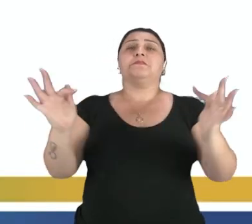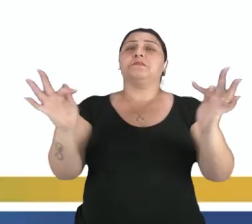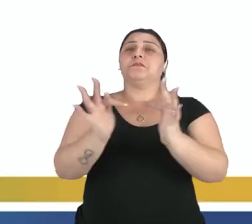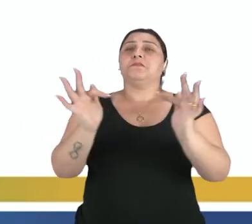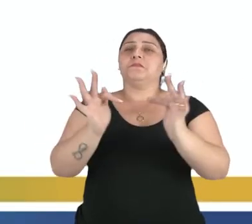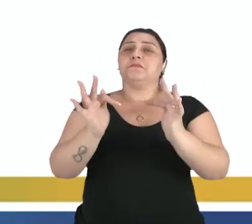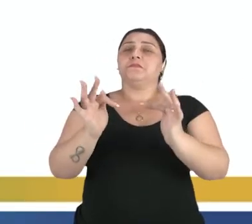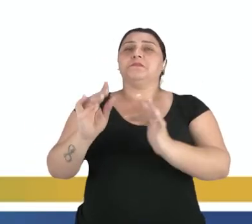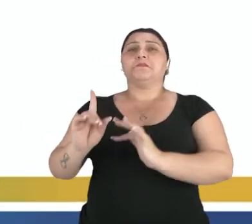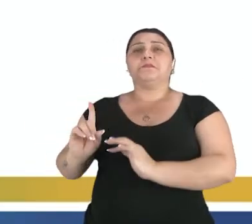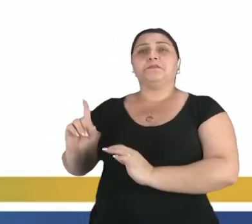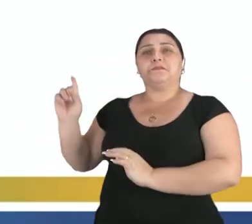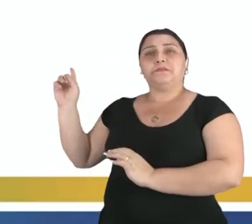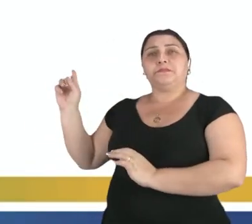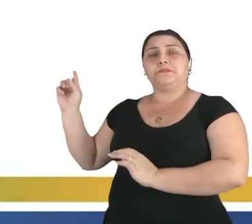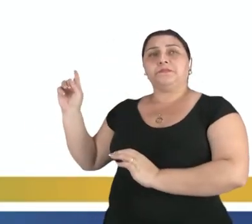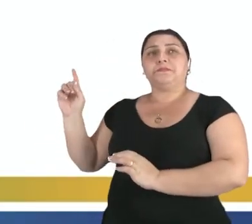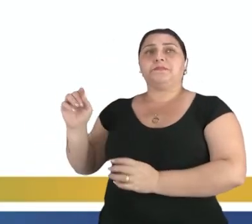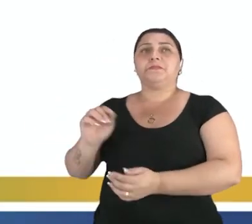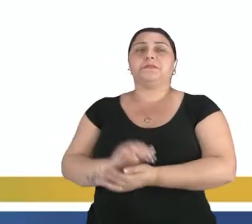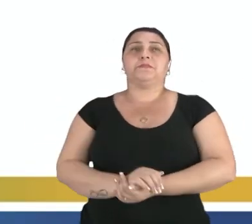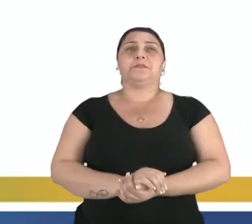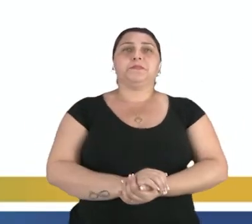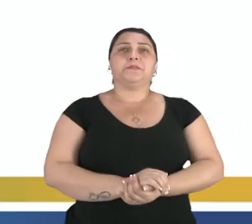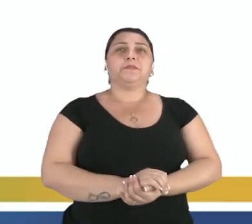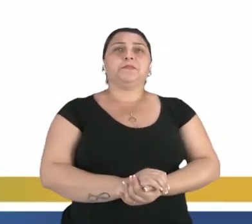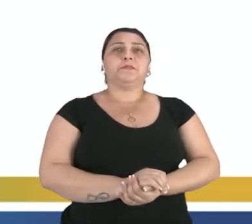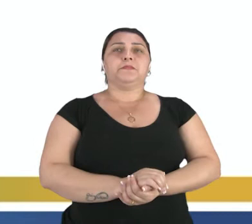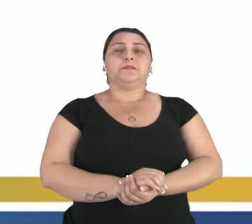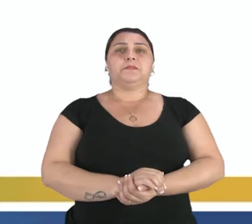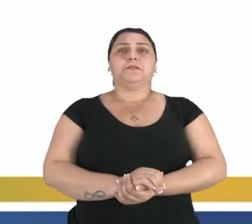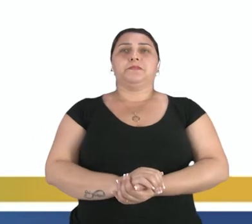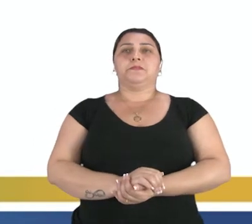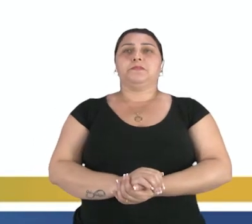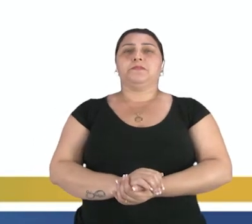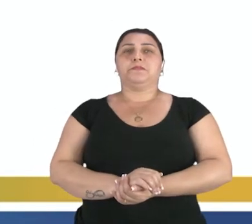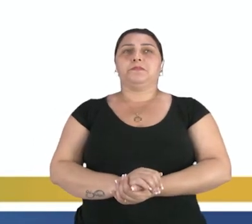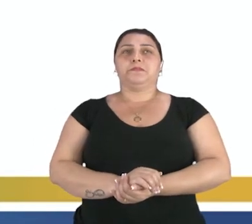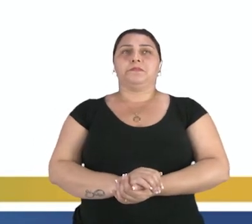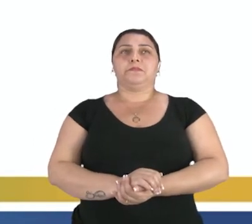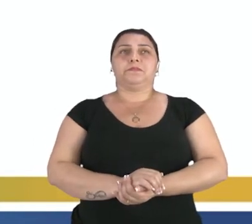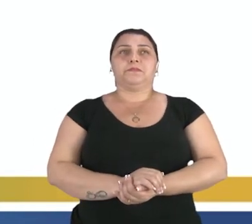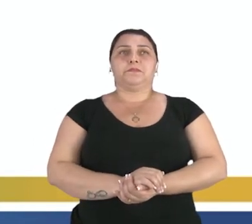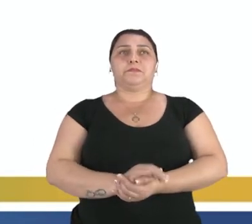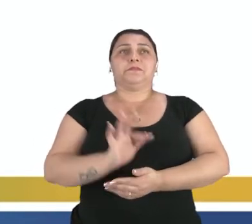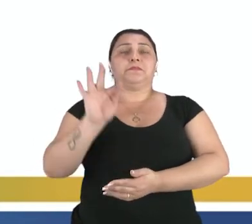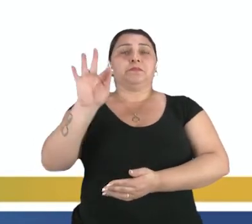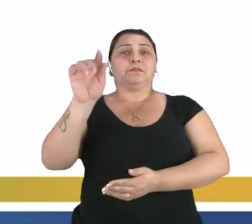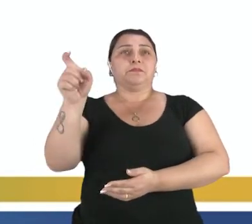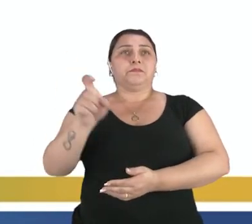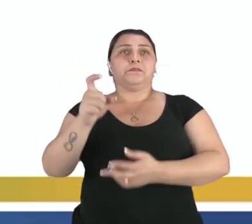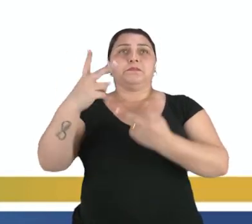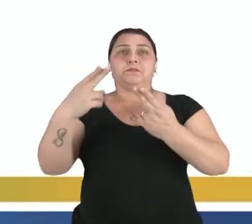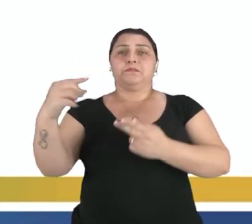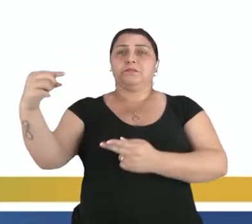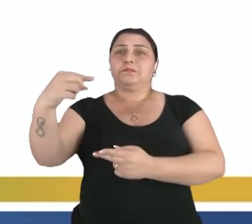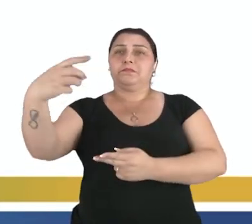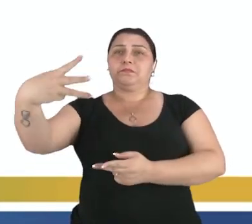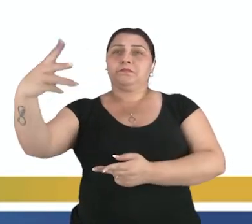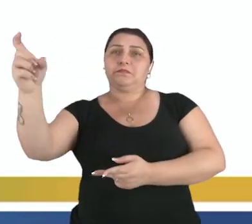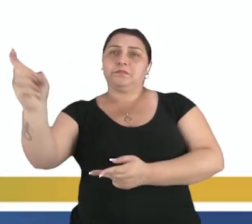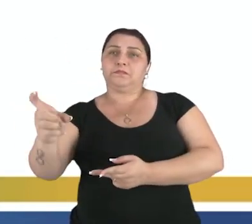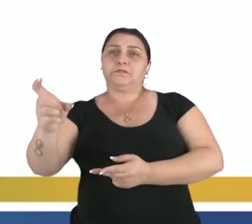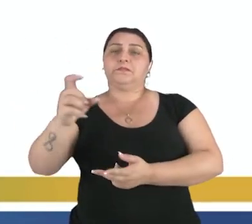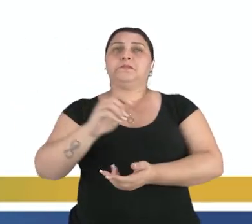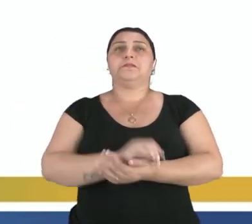ele está pedindo que você construa o gráfico da seguinte função dada. Então, nesse caso aí, nós temos